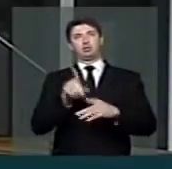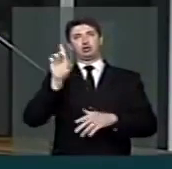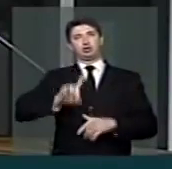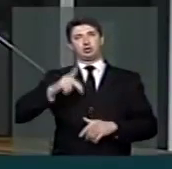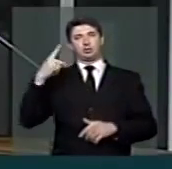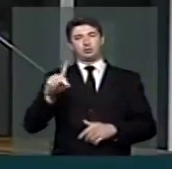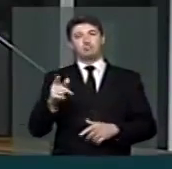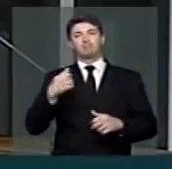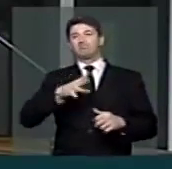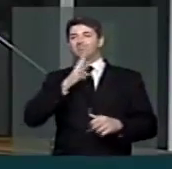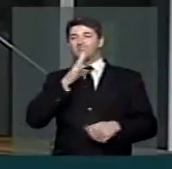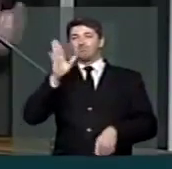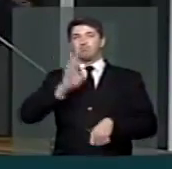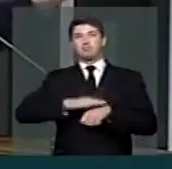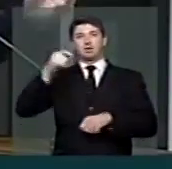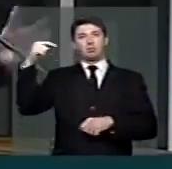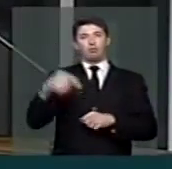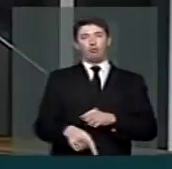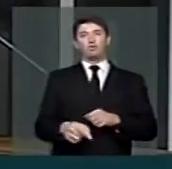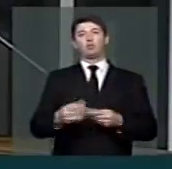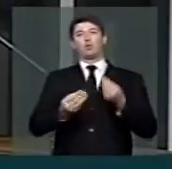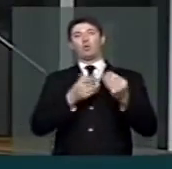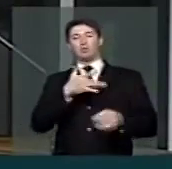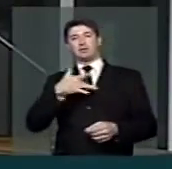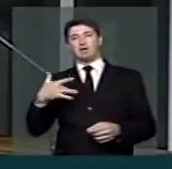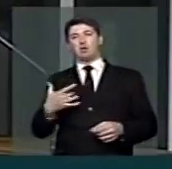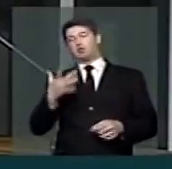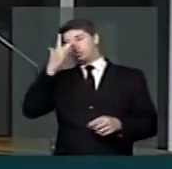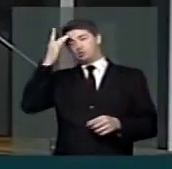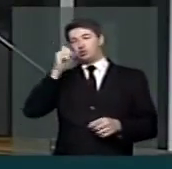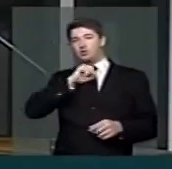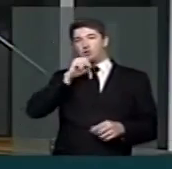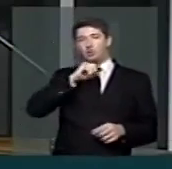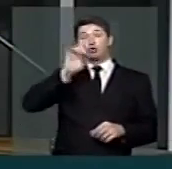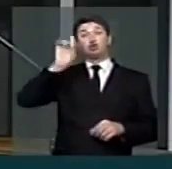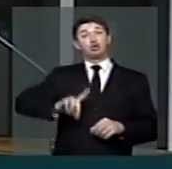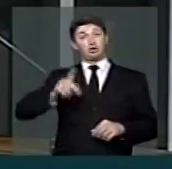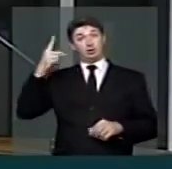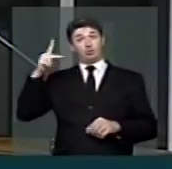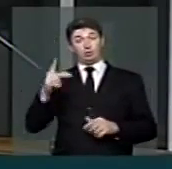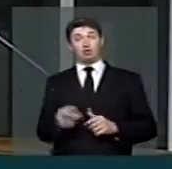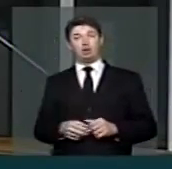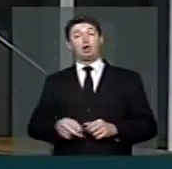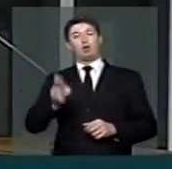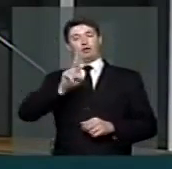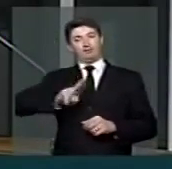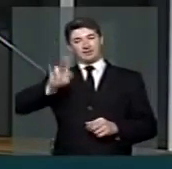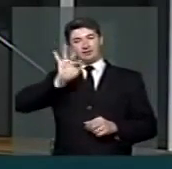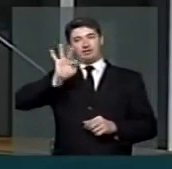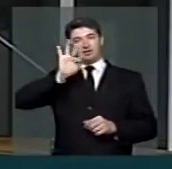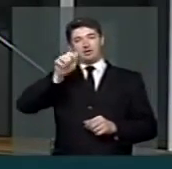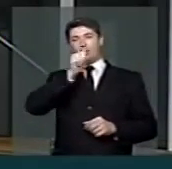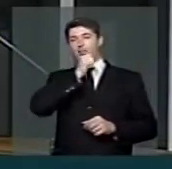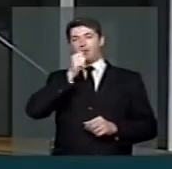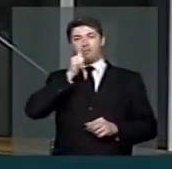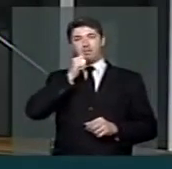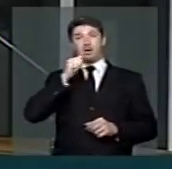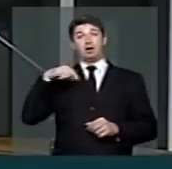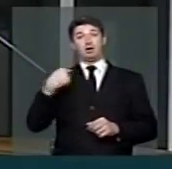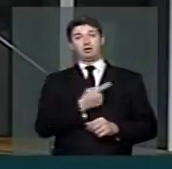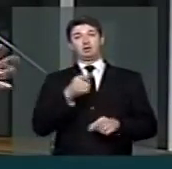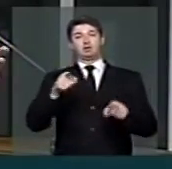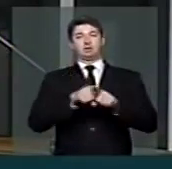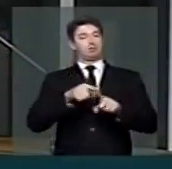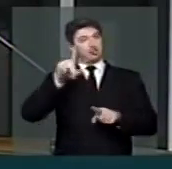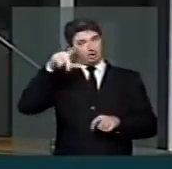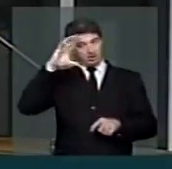organizar, precisa conhecer mais a questão da saúde do idoso, a questão do direito do idoso, e a Universidade Federal do Amapá, quer dizer, a nossa Universidade da